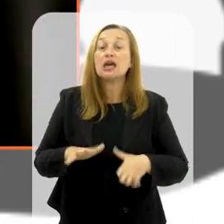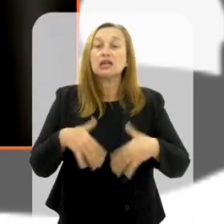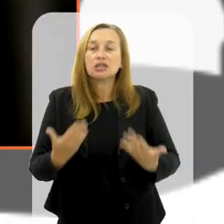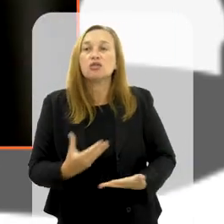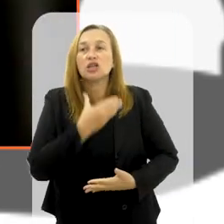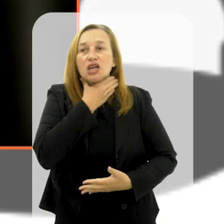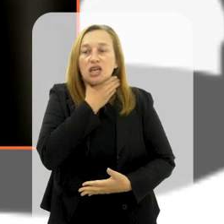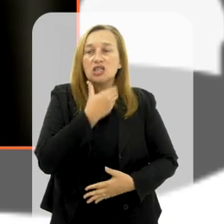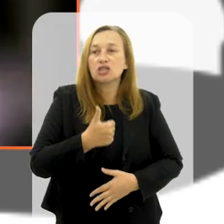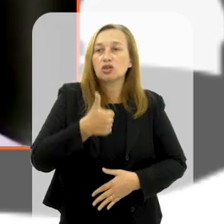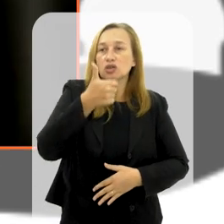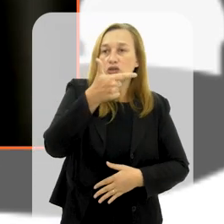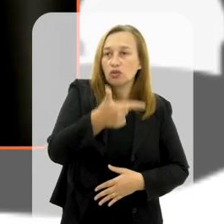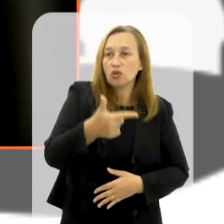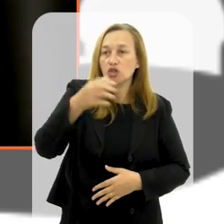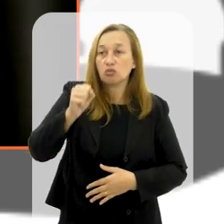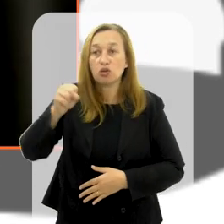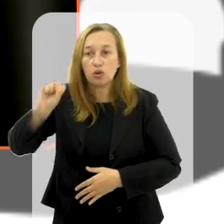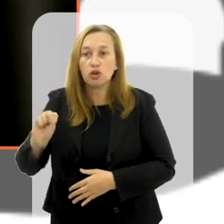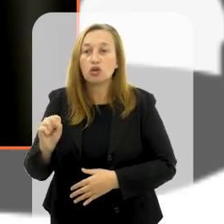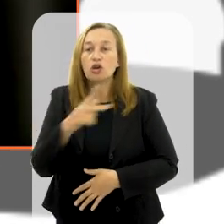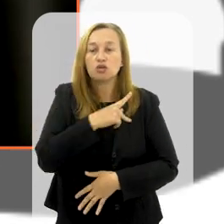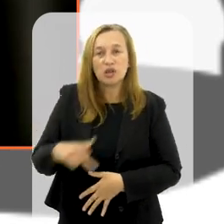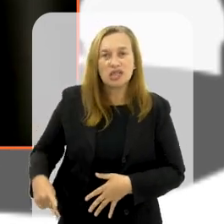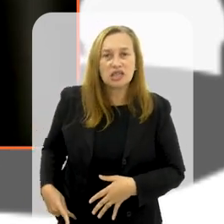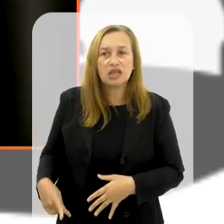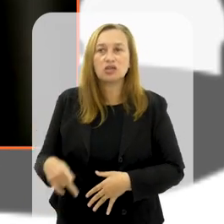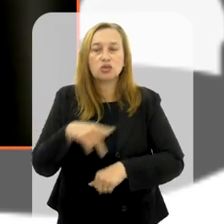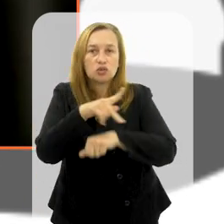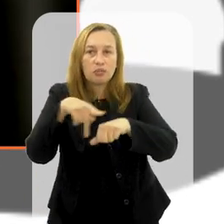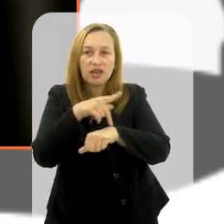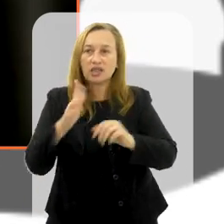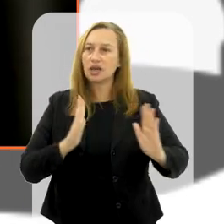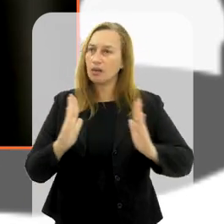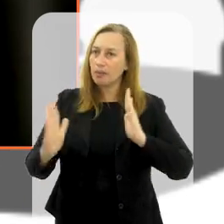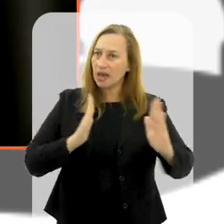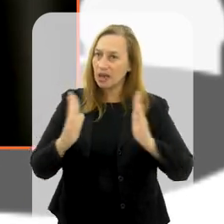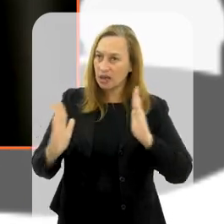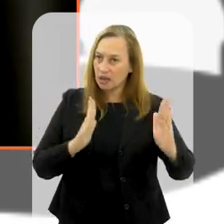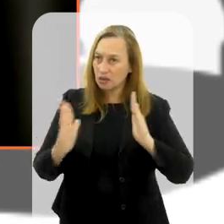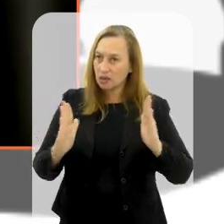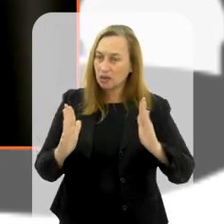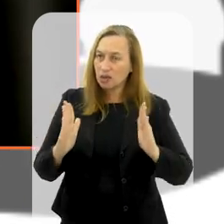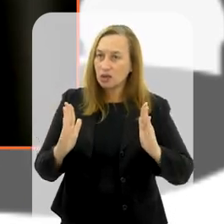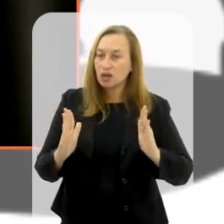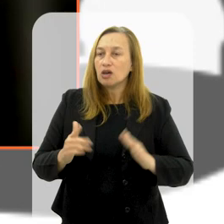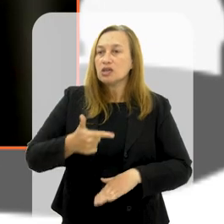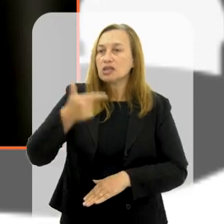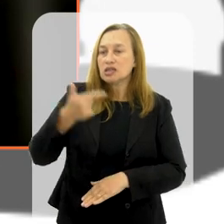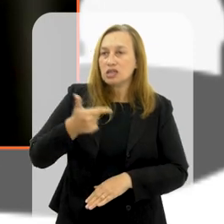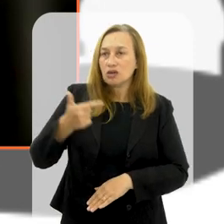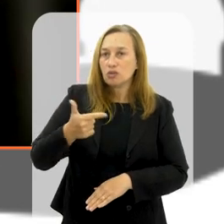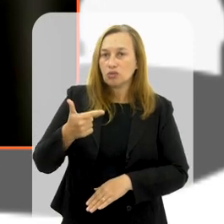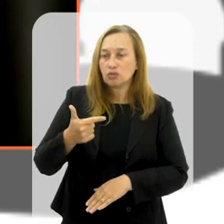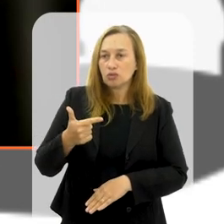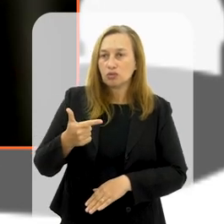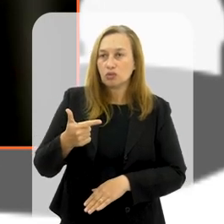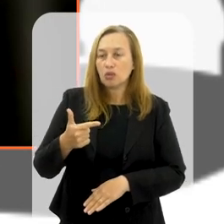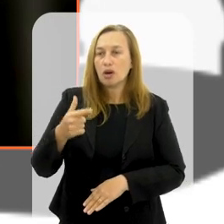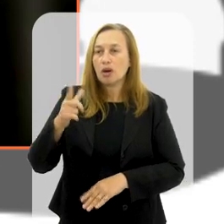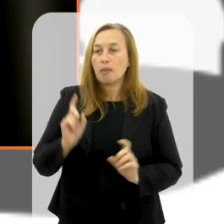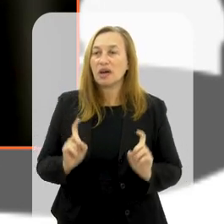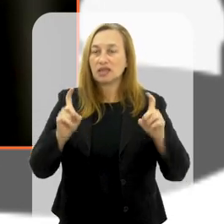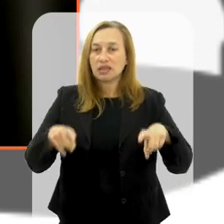2008, os presidentes dos países, e naquele período, nosso presidente já era o segundo mandato do governo Lula,